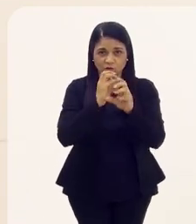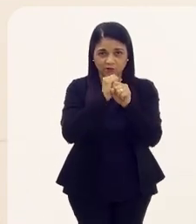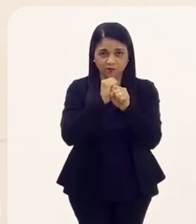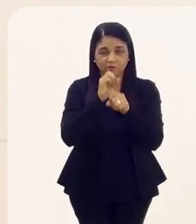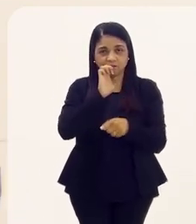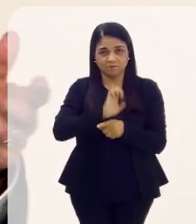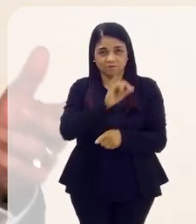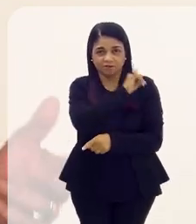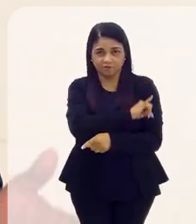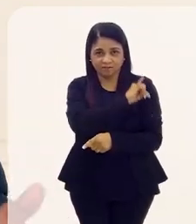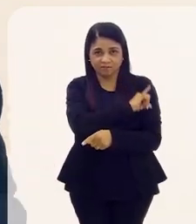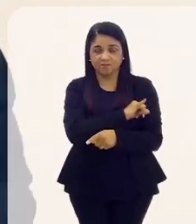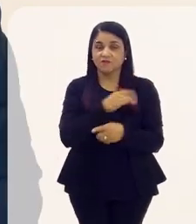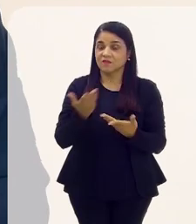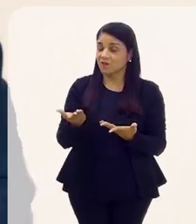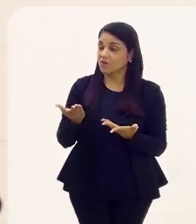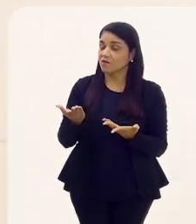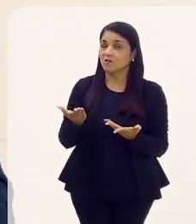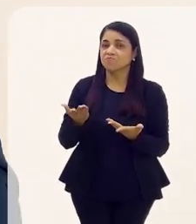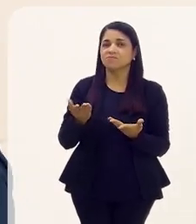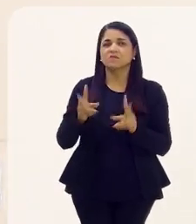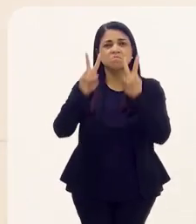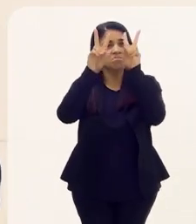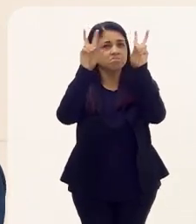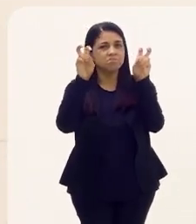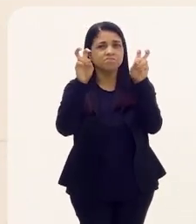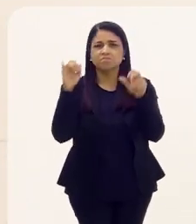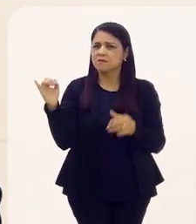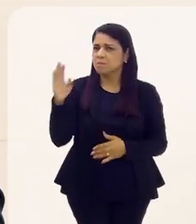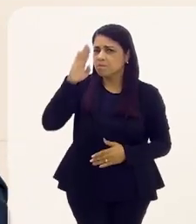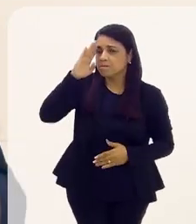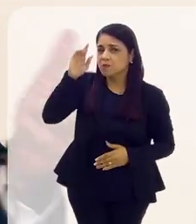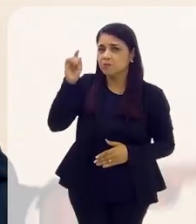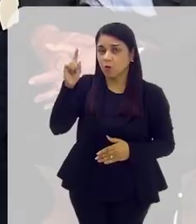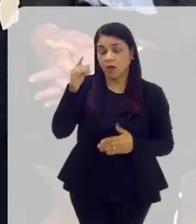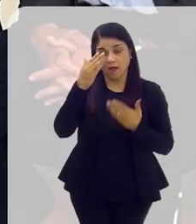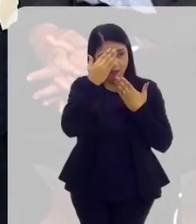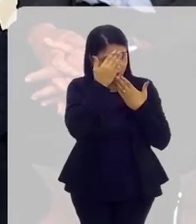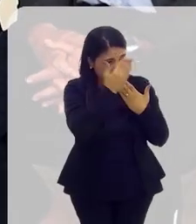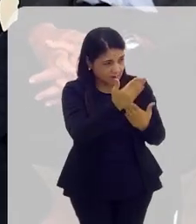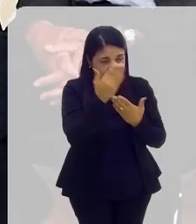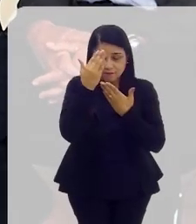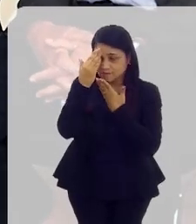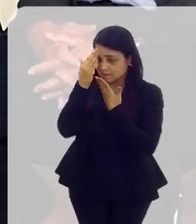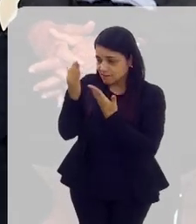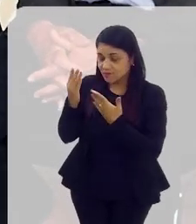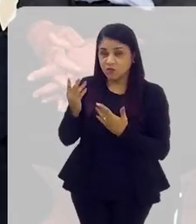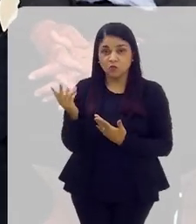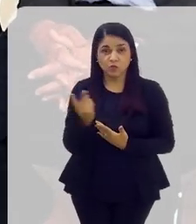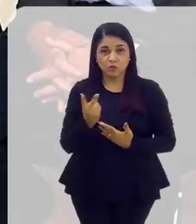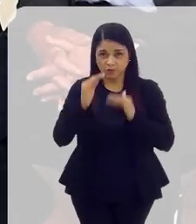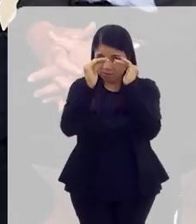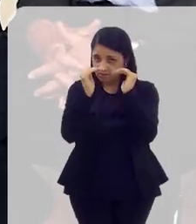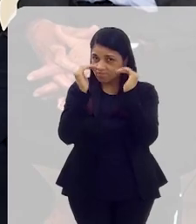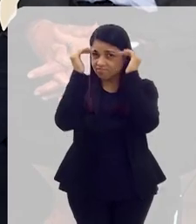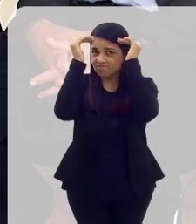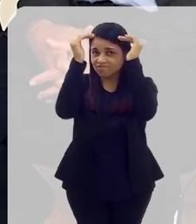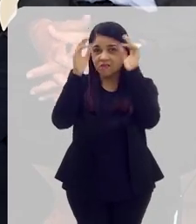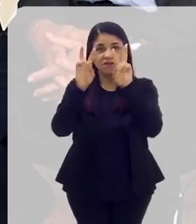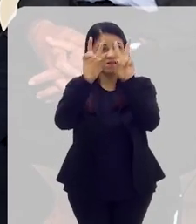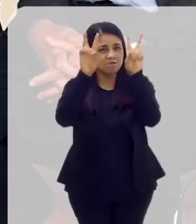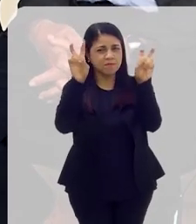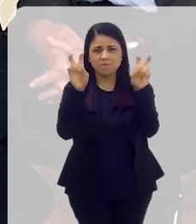aproveitem. Bom, vamos começar aqui trazendo a questão principal, agradecendo a presença de ambos, duas autoridades,